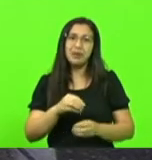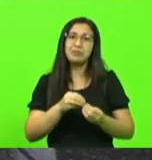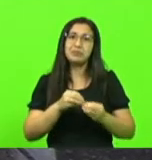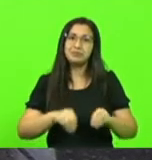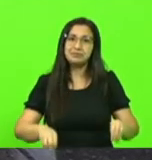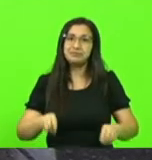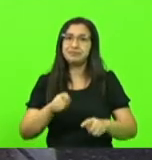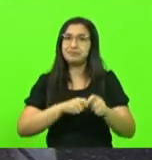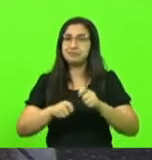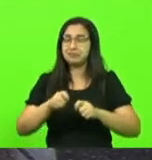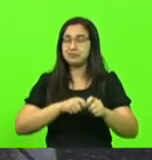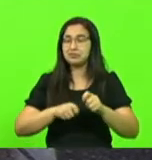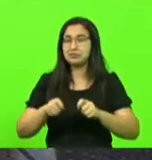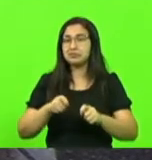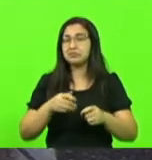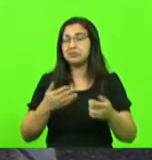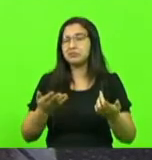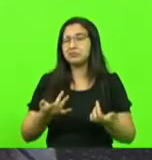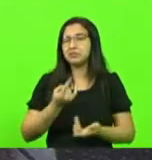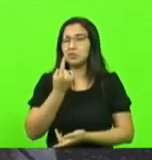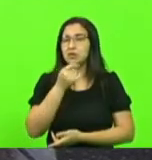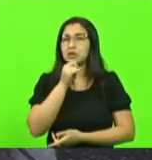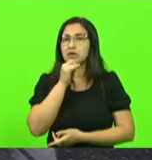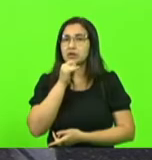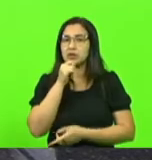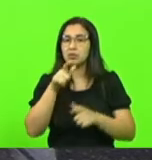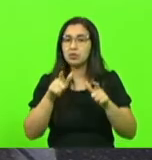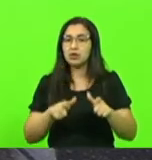Um exemplo prático, Gramado,